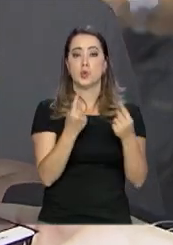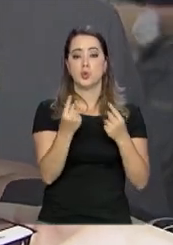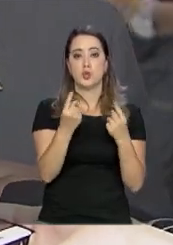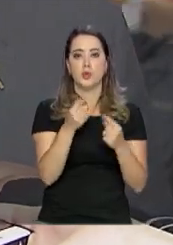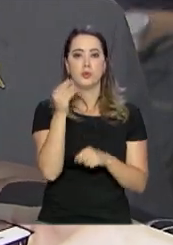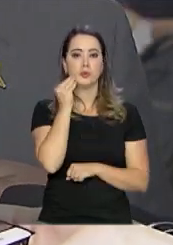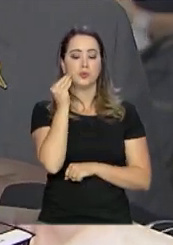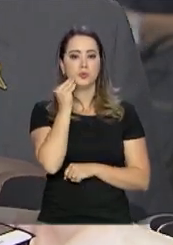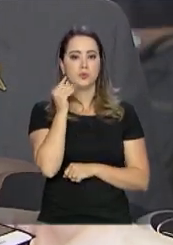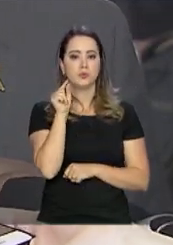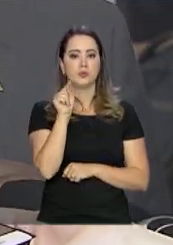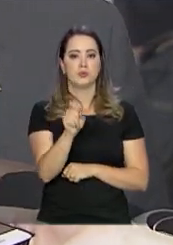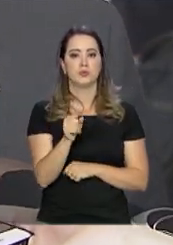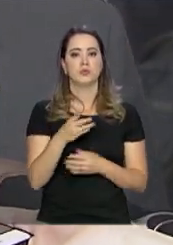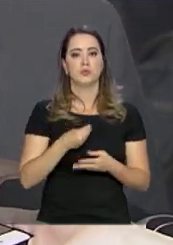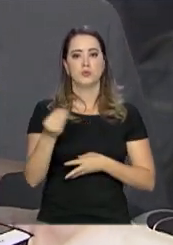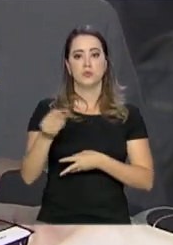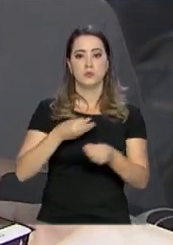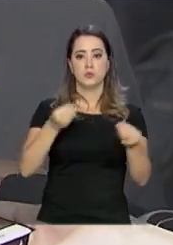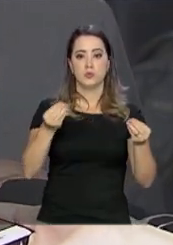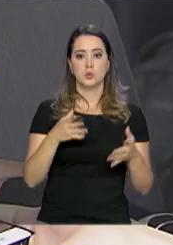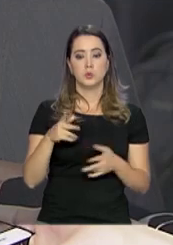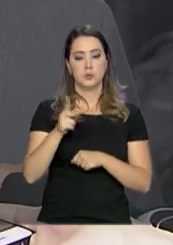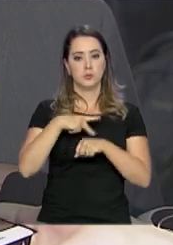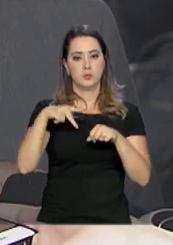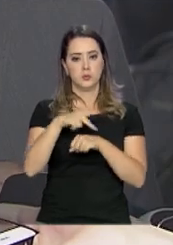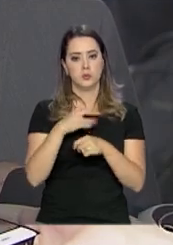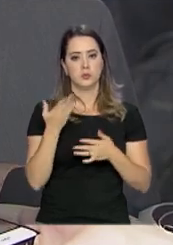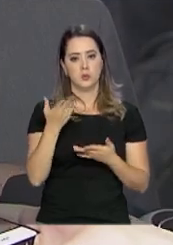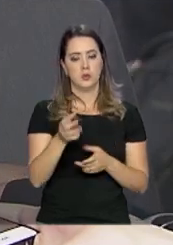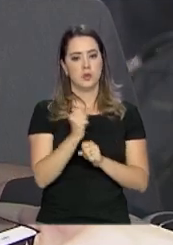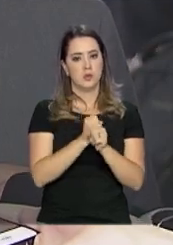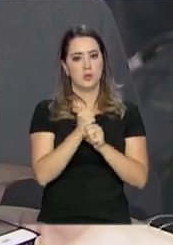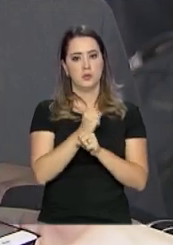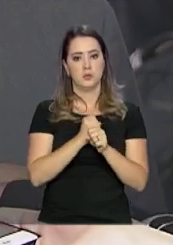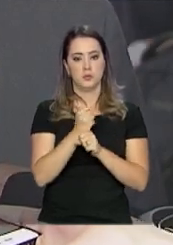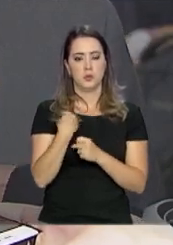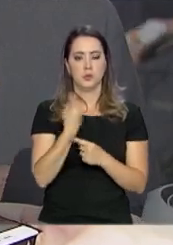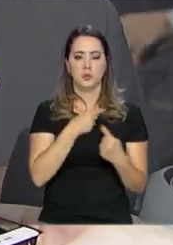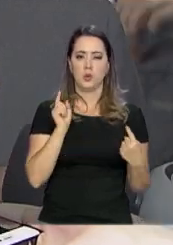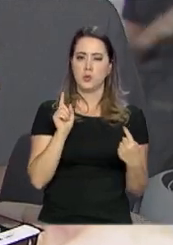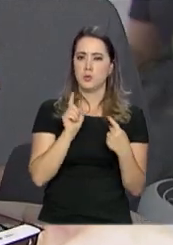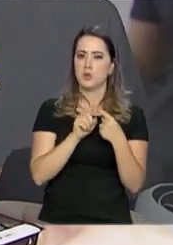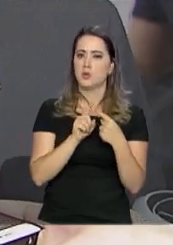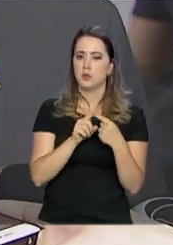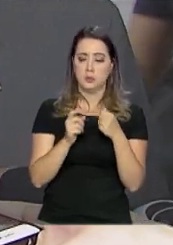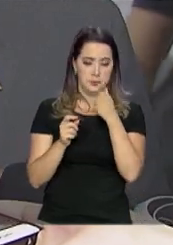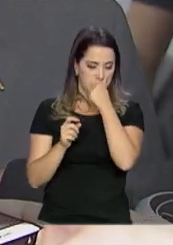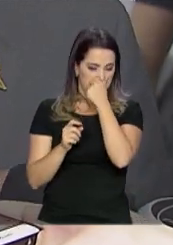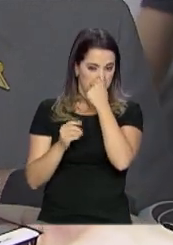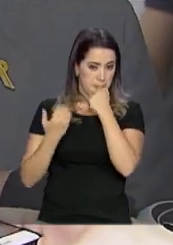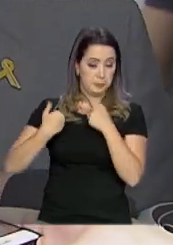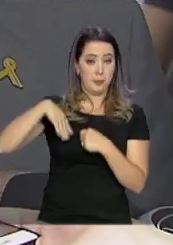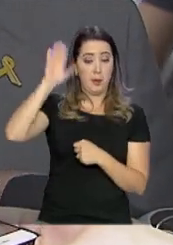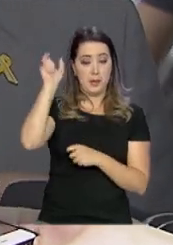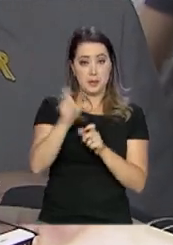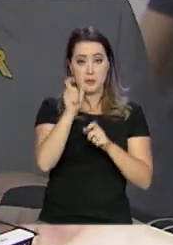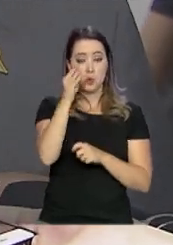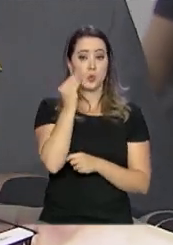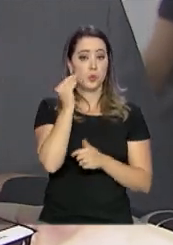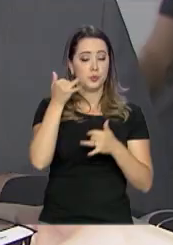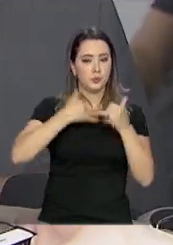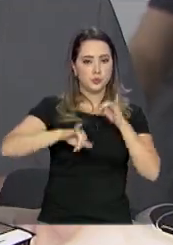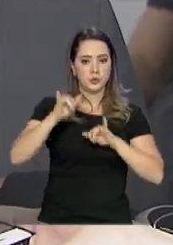desses testes distribuídos pelo país. E esse ano, a nossa meta é ainda aumentar mais e